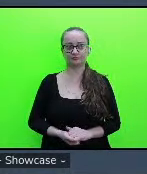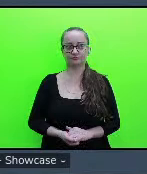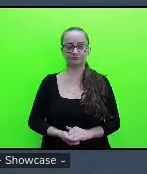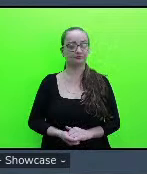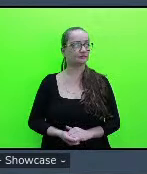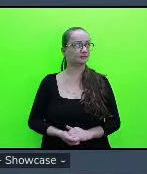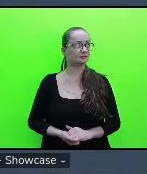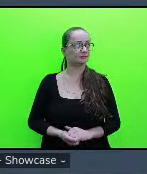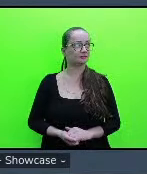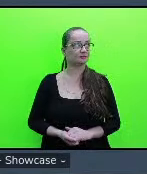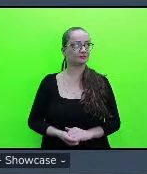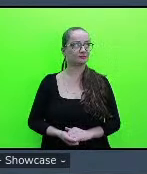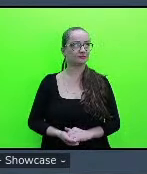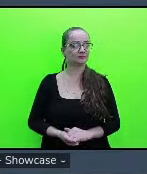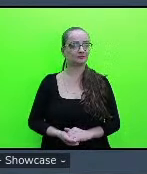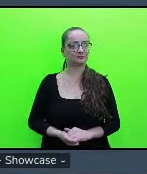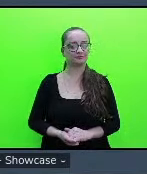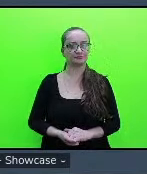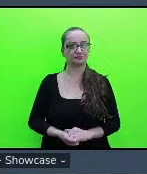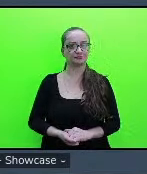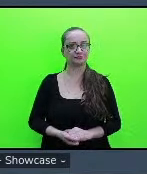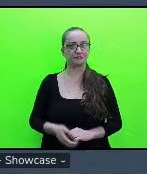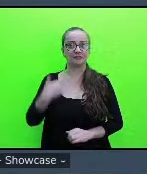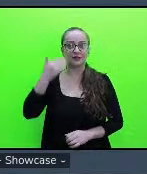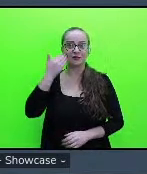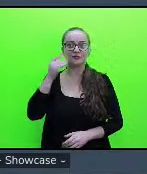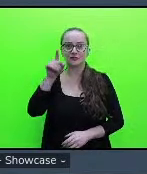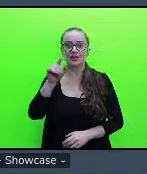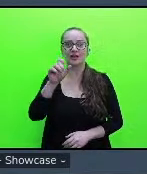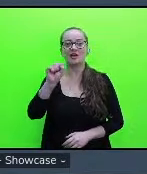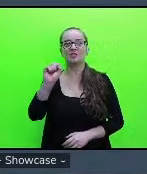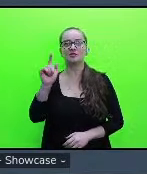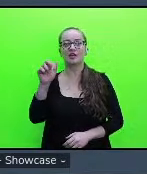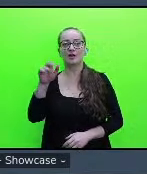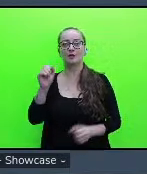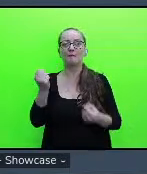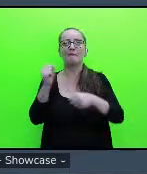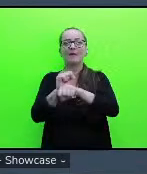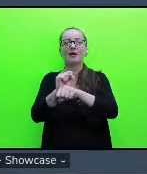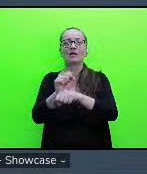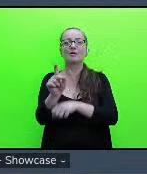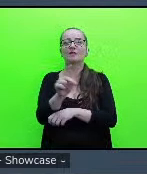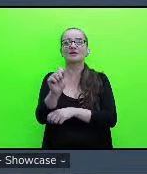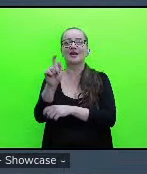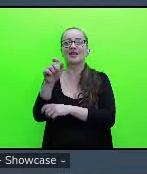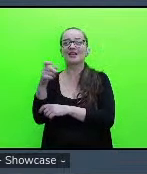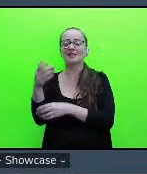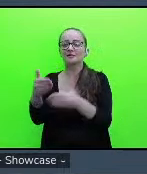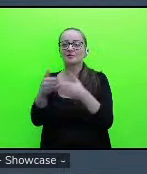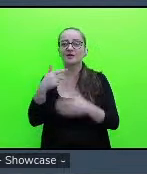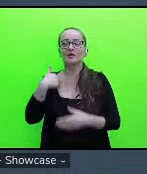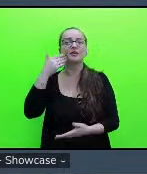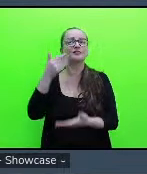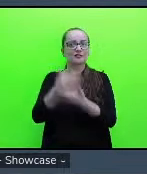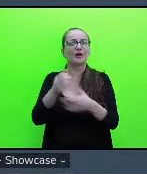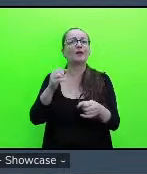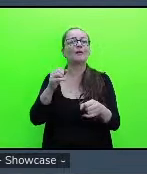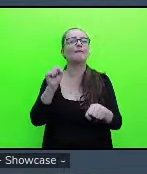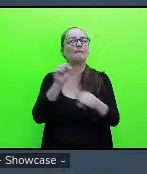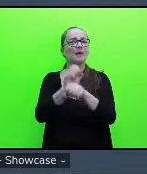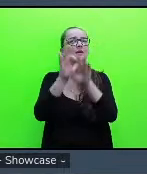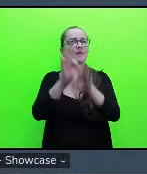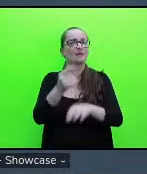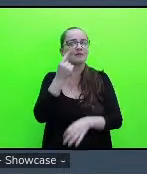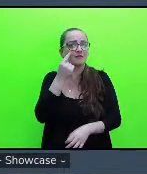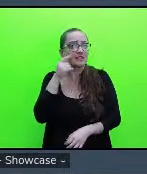acho que ela congelou professor Alex por favor acho que ela congelou sim só deixa só ver se eu